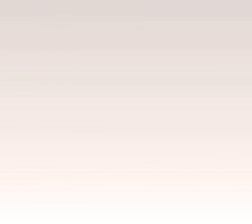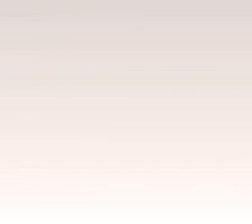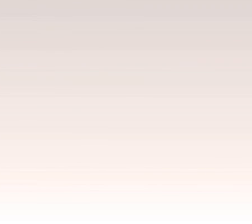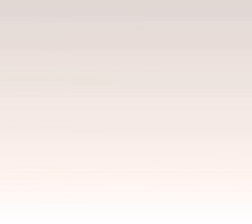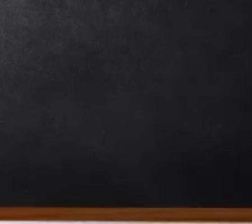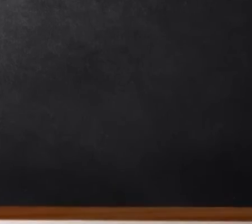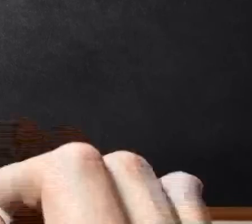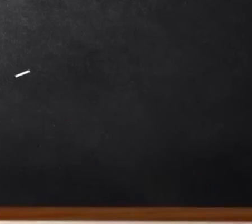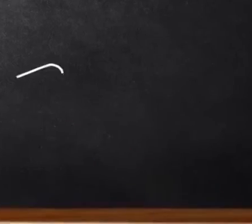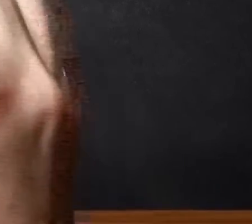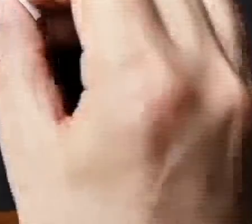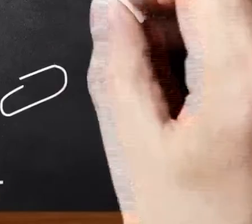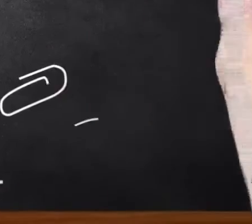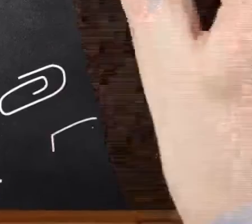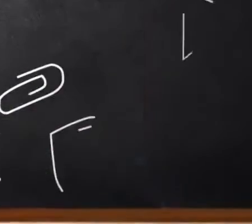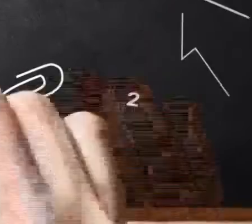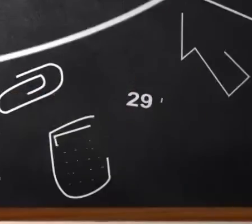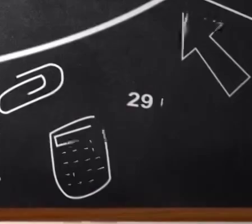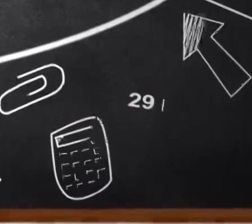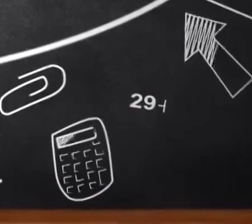Tchau Transcrição Tchau